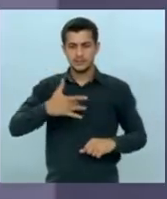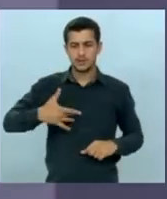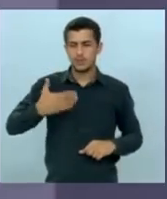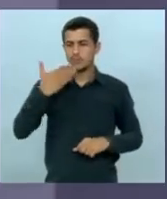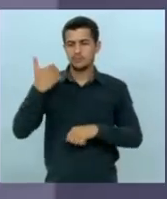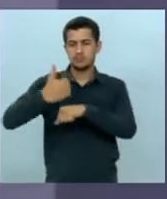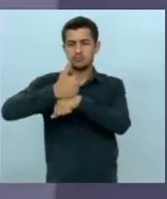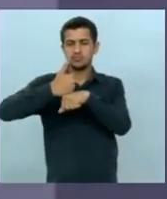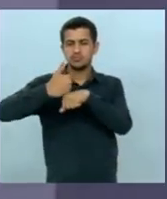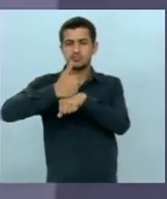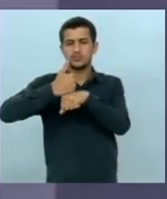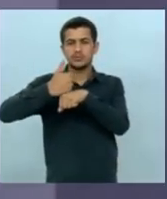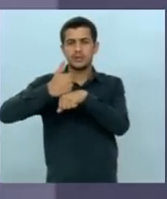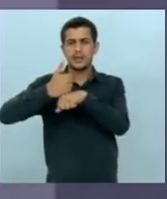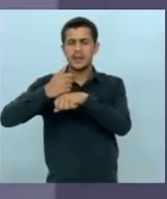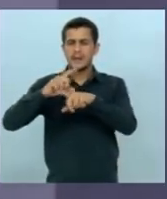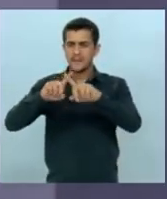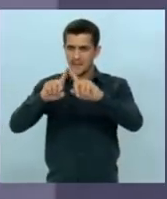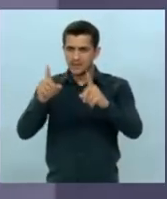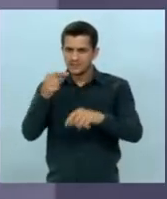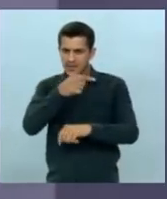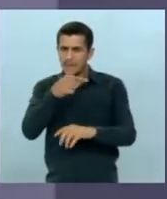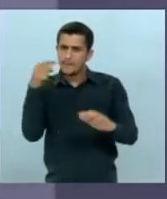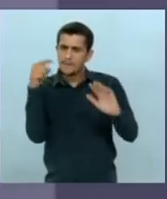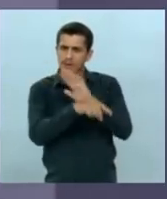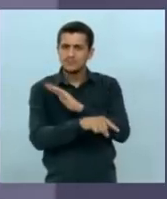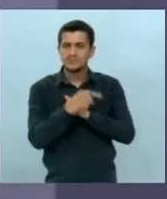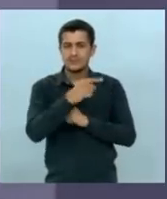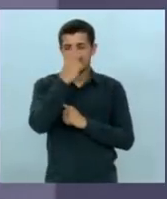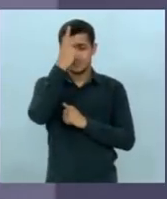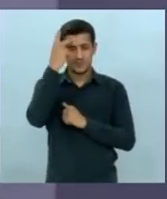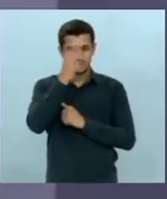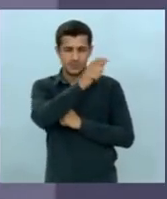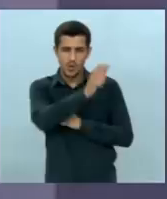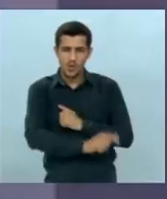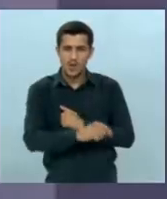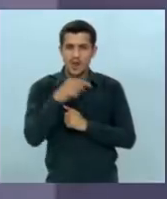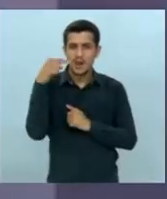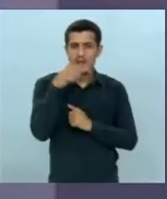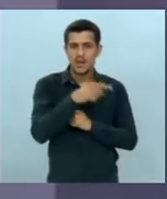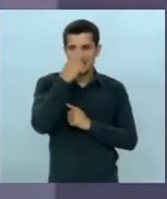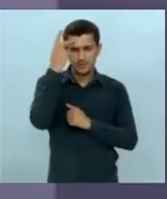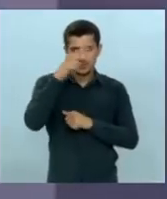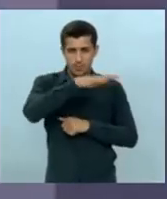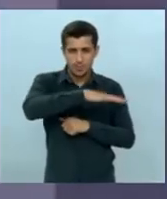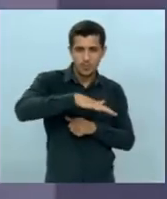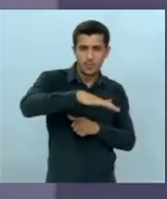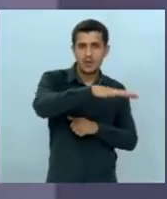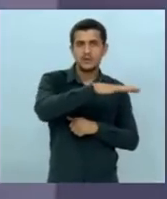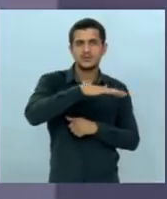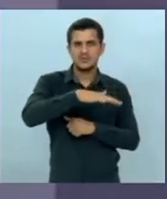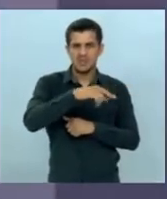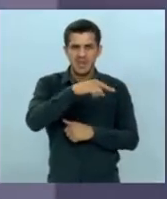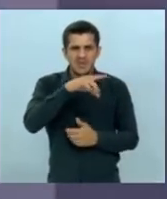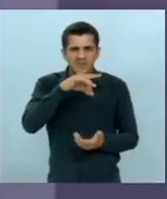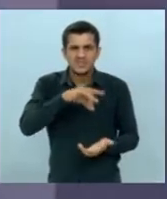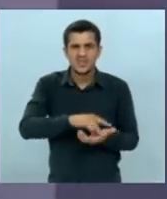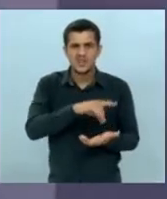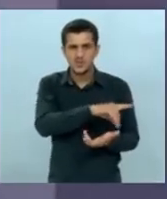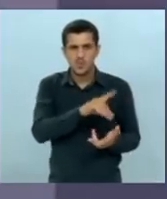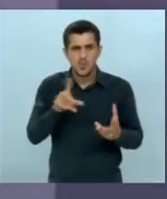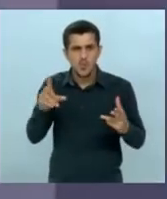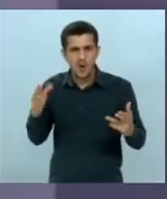mundo agora pergunte ao paciente pergunte a população se é aquilo que